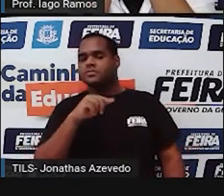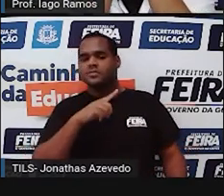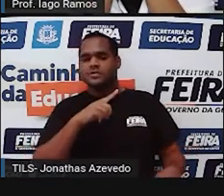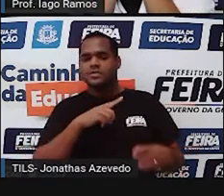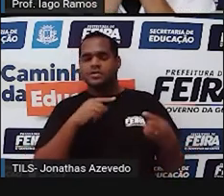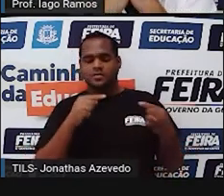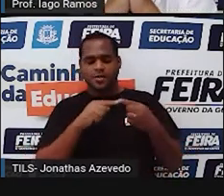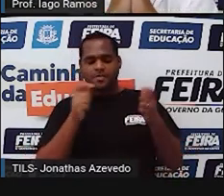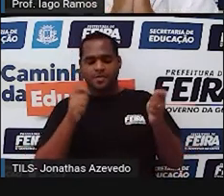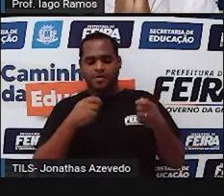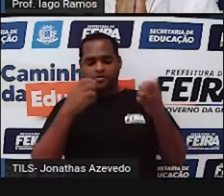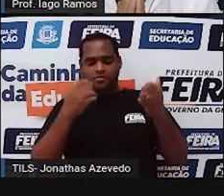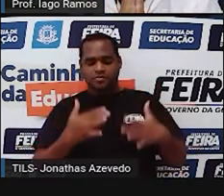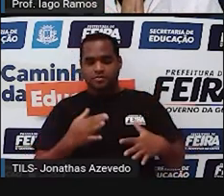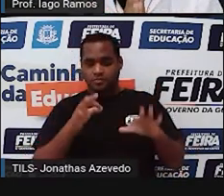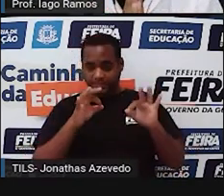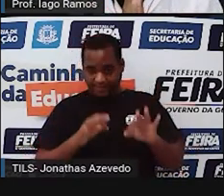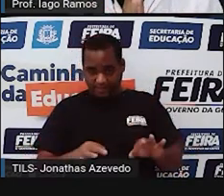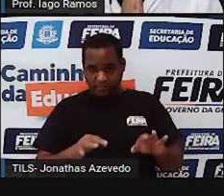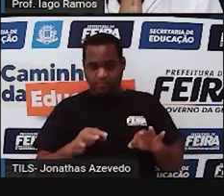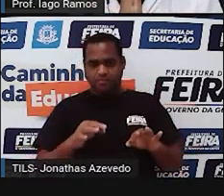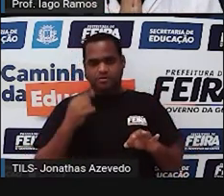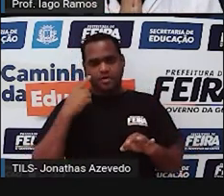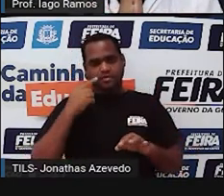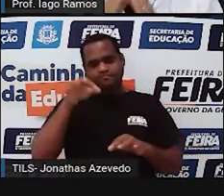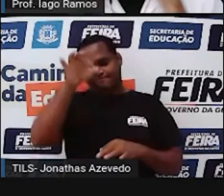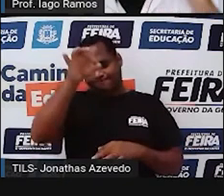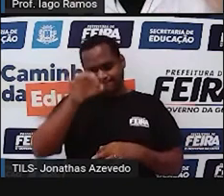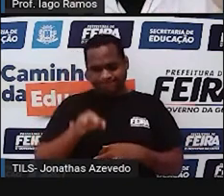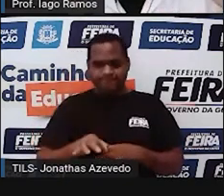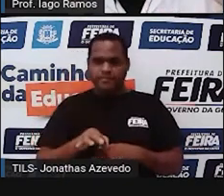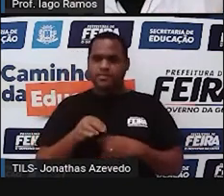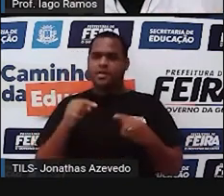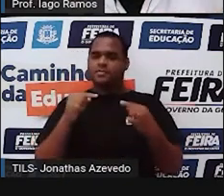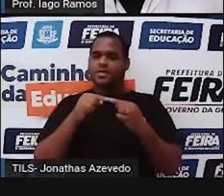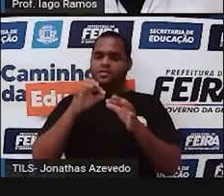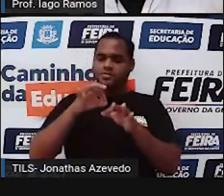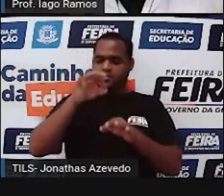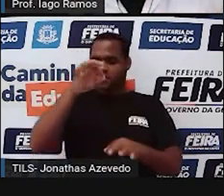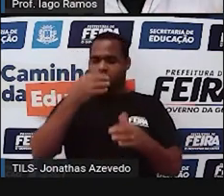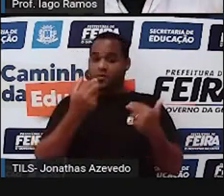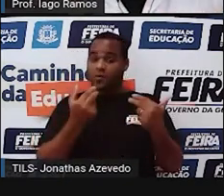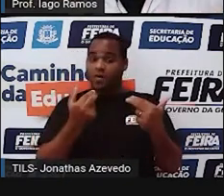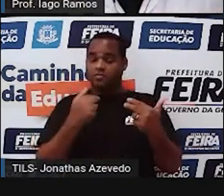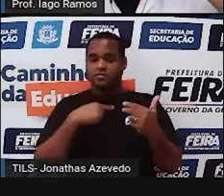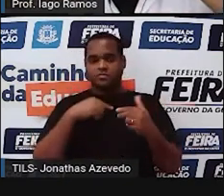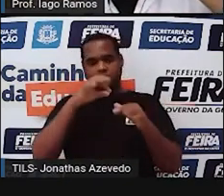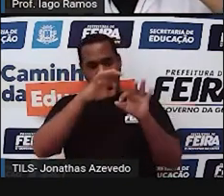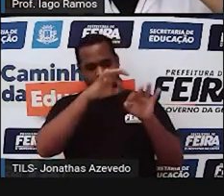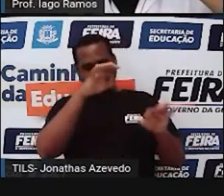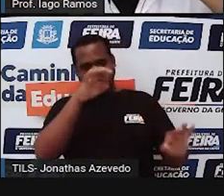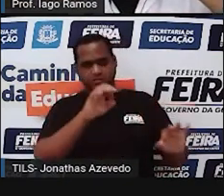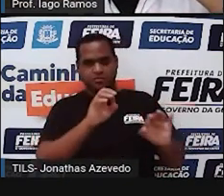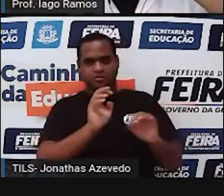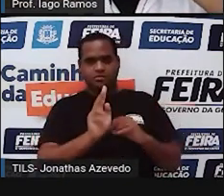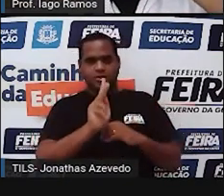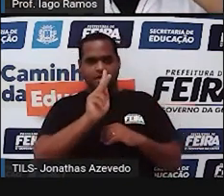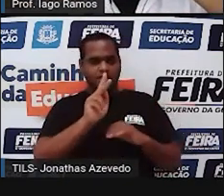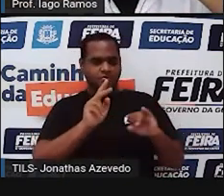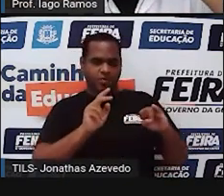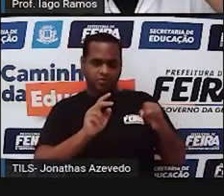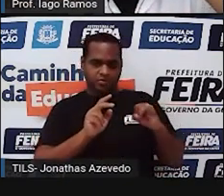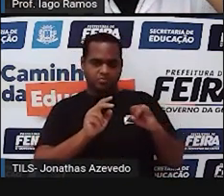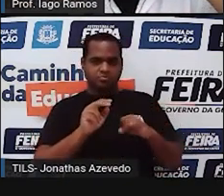posicionada exatamente no meio para ter uma mesma distância das outras duas cordas as outras duas cordas estão assim